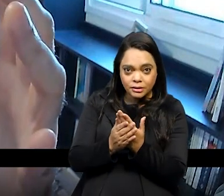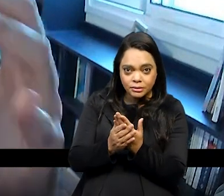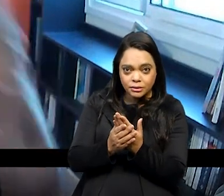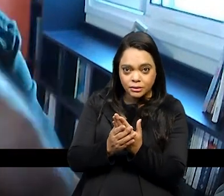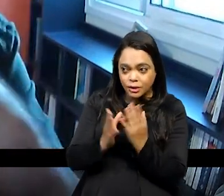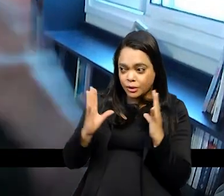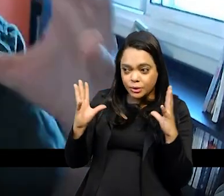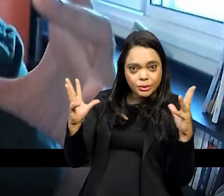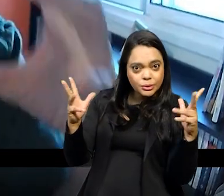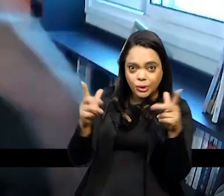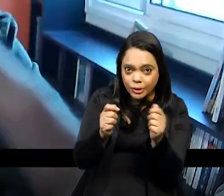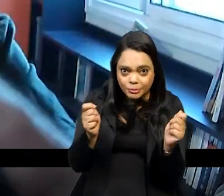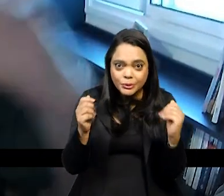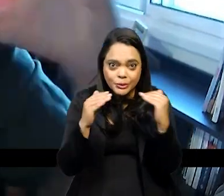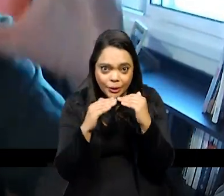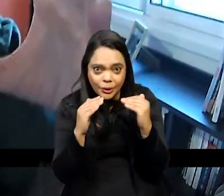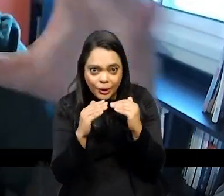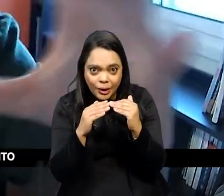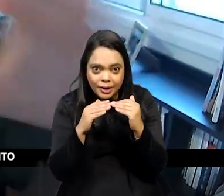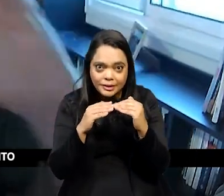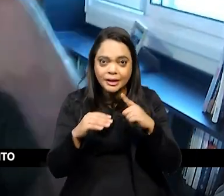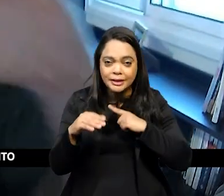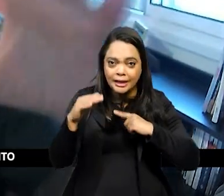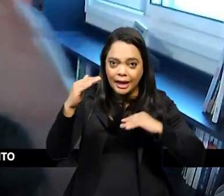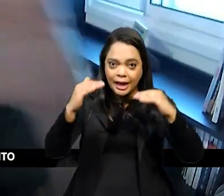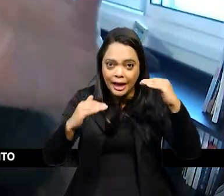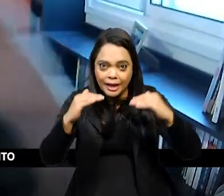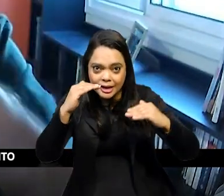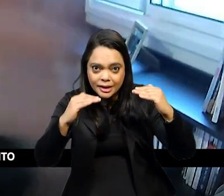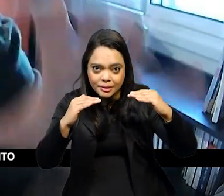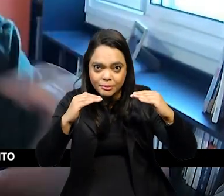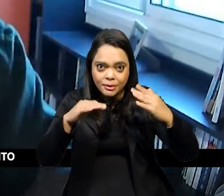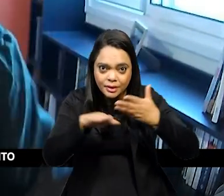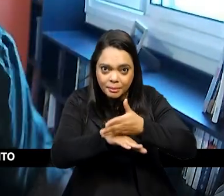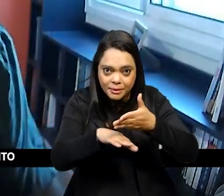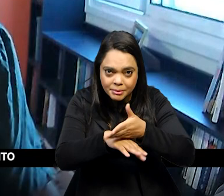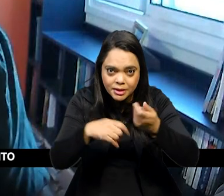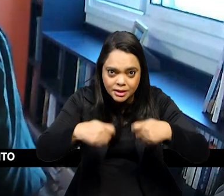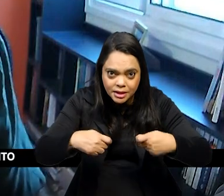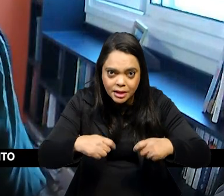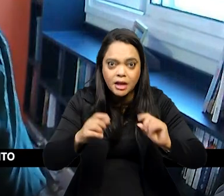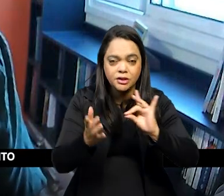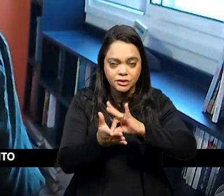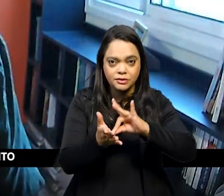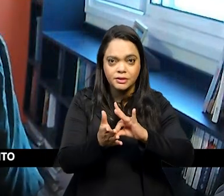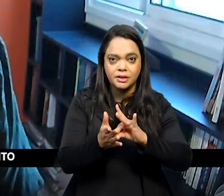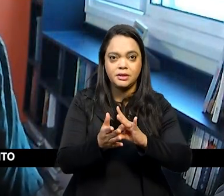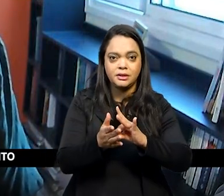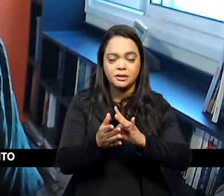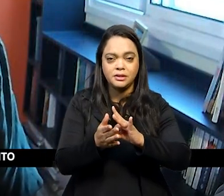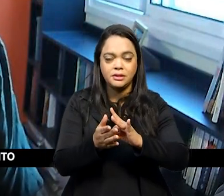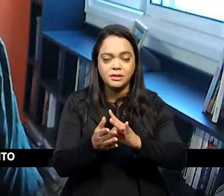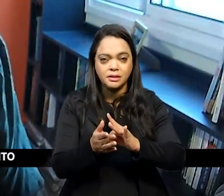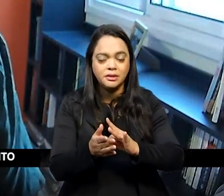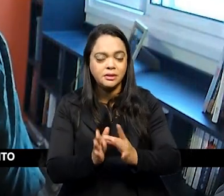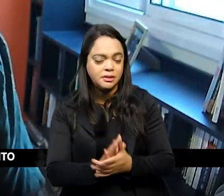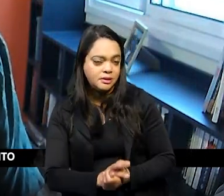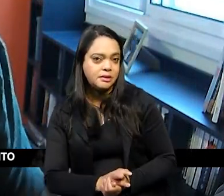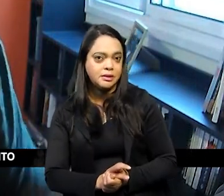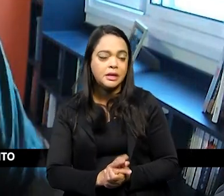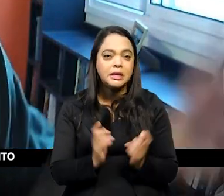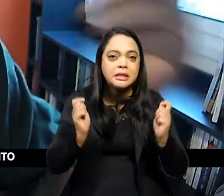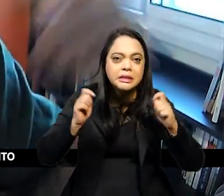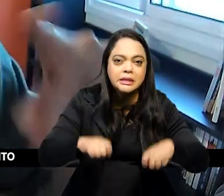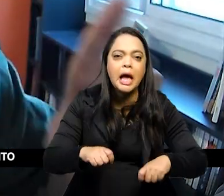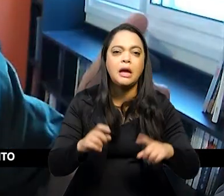vocês continuam mantendo o equilíbrio dessa participação necessária para fazer com que a